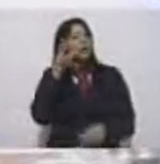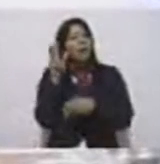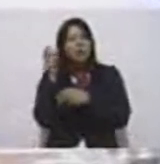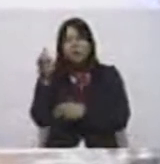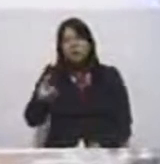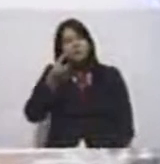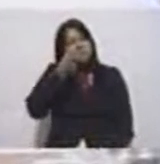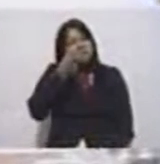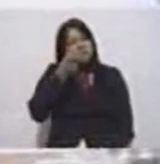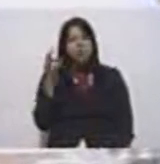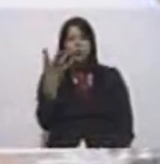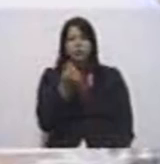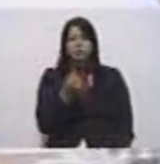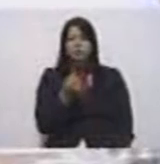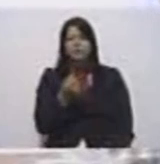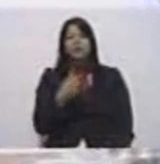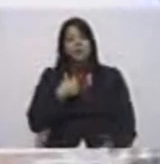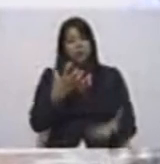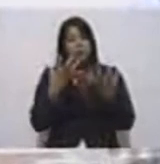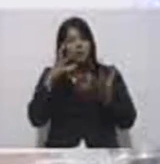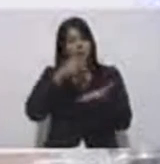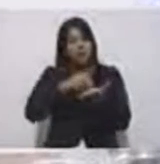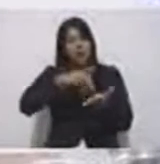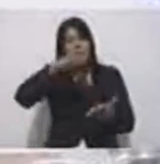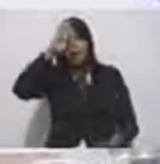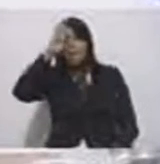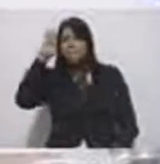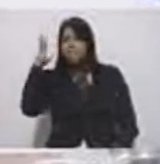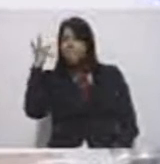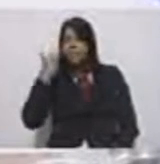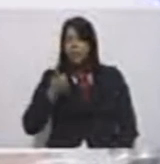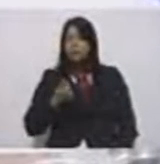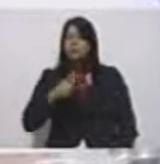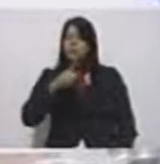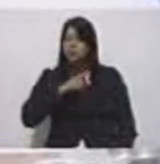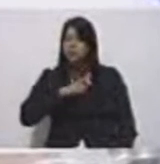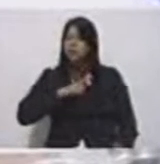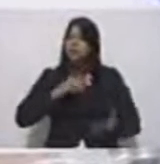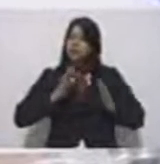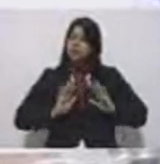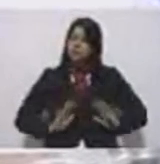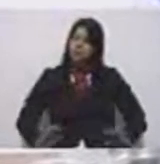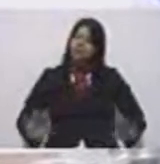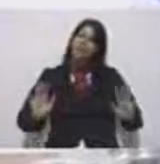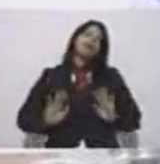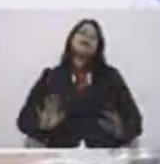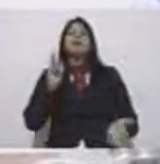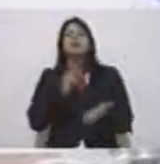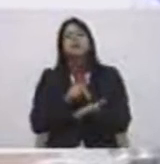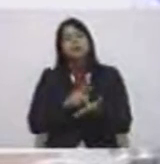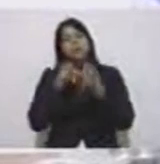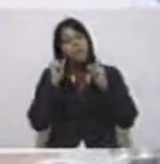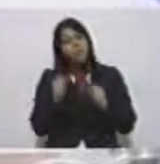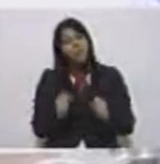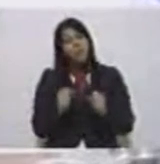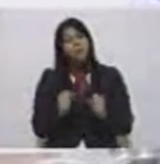Eu espero que a Belks tenha autonomia, coragem suficiente para que de forma independente possa governar o